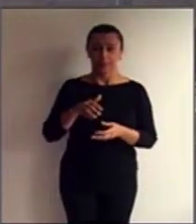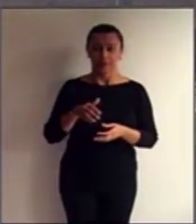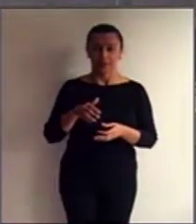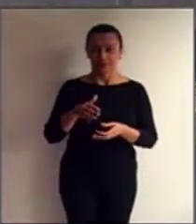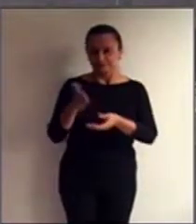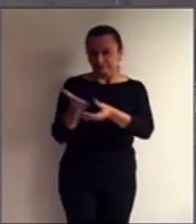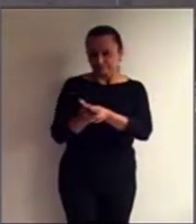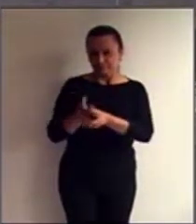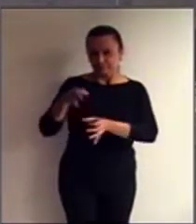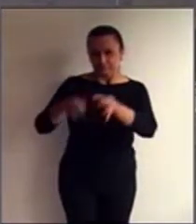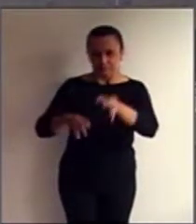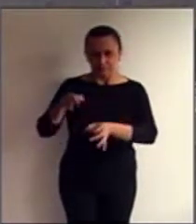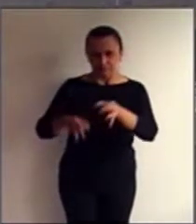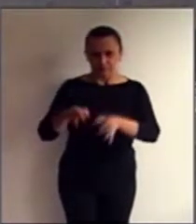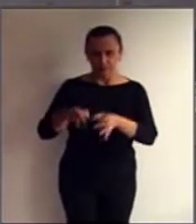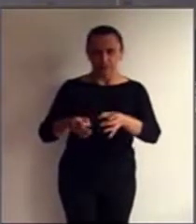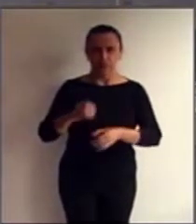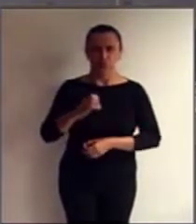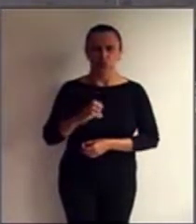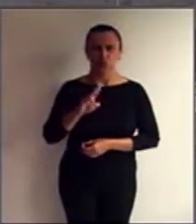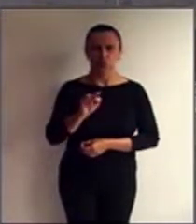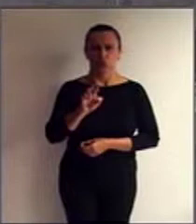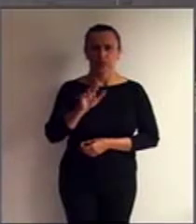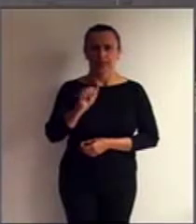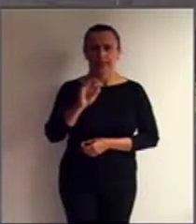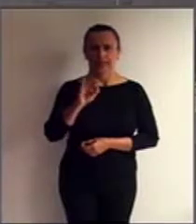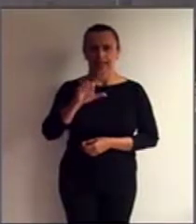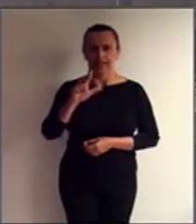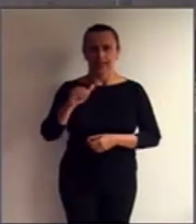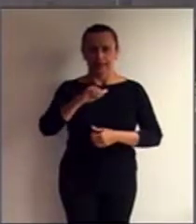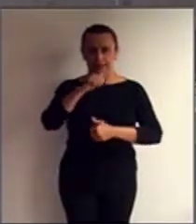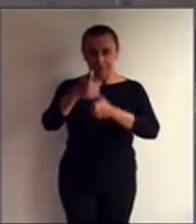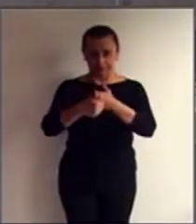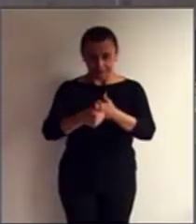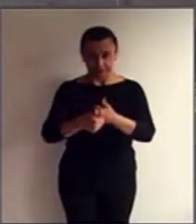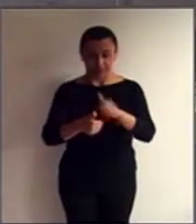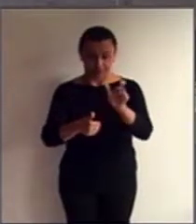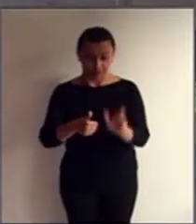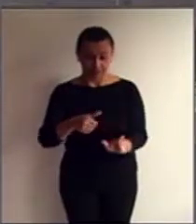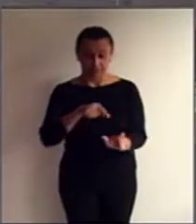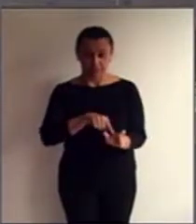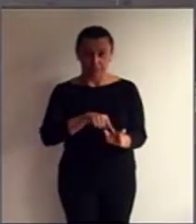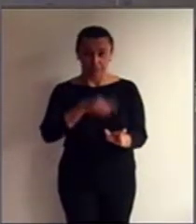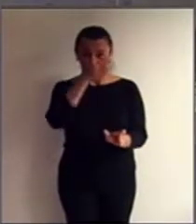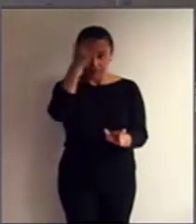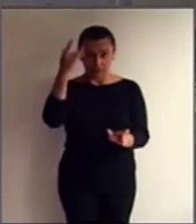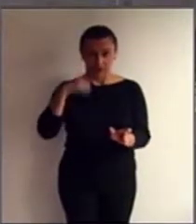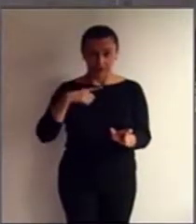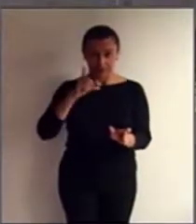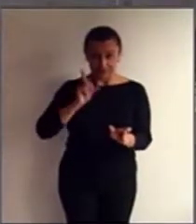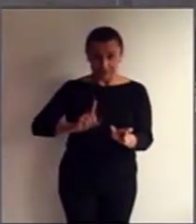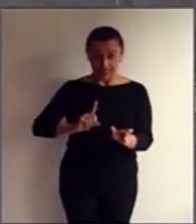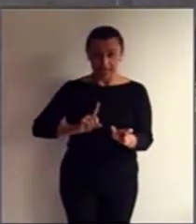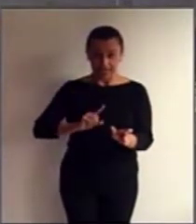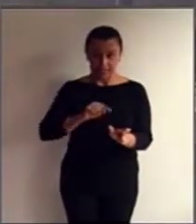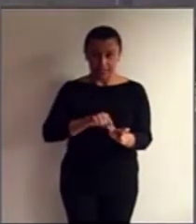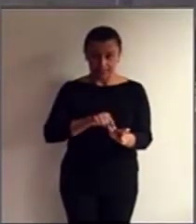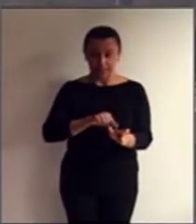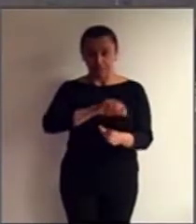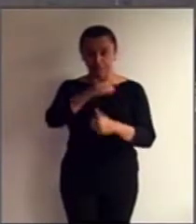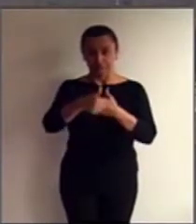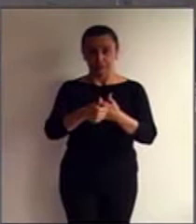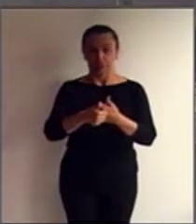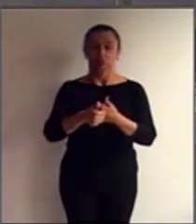da curatela e que leva à interdição da pessoa com deficiência, sob a ótica da